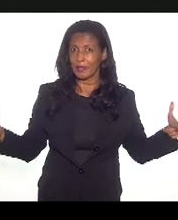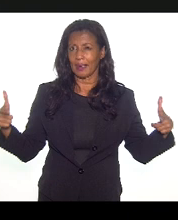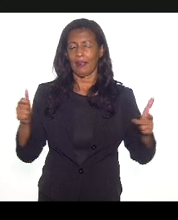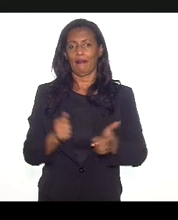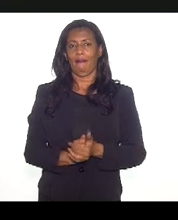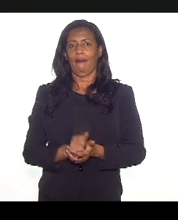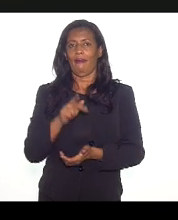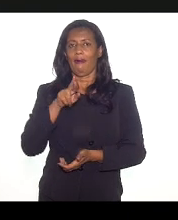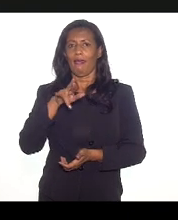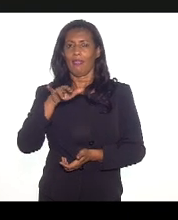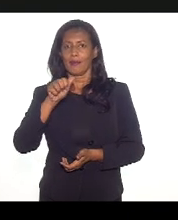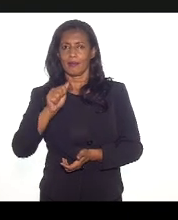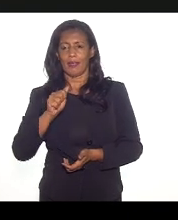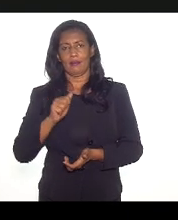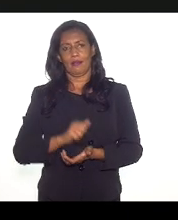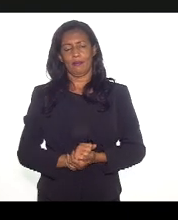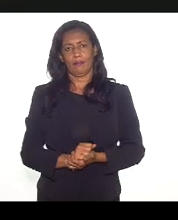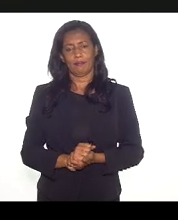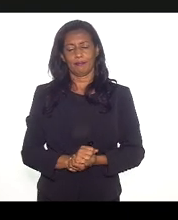a receita pública.